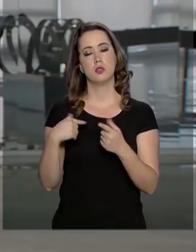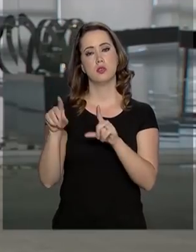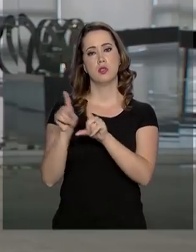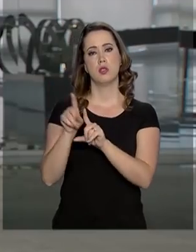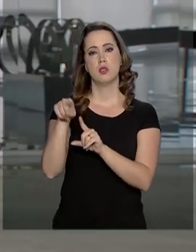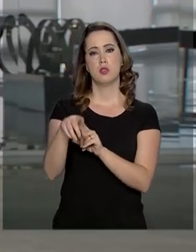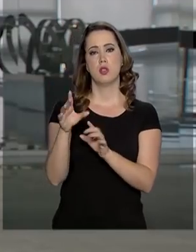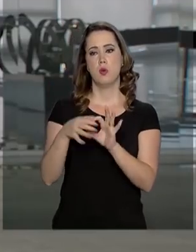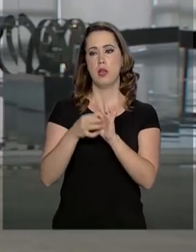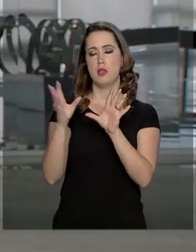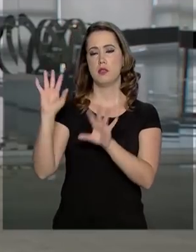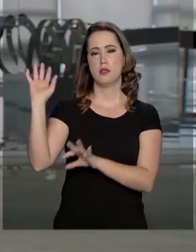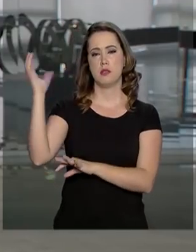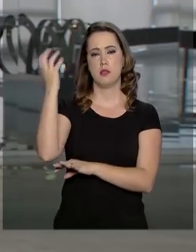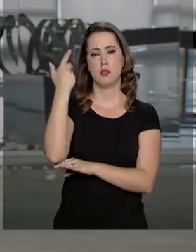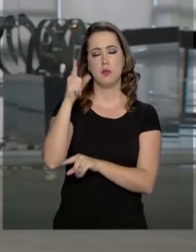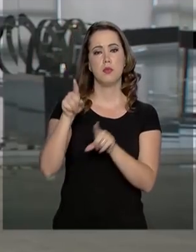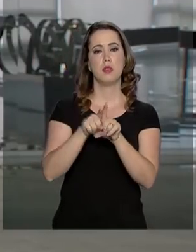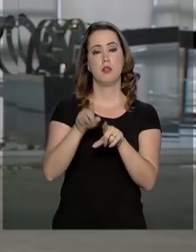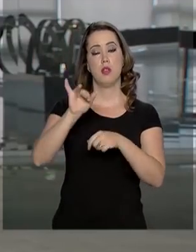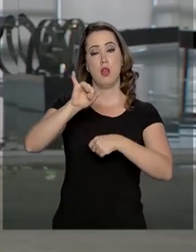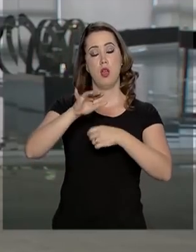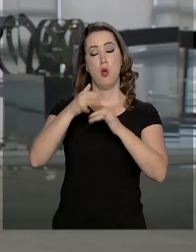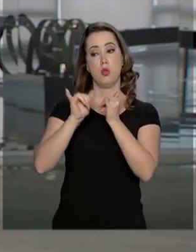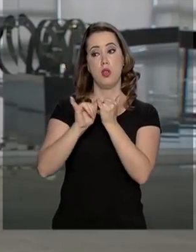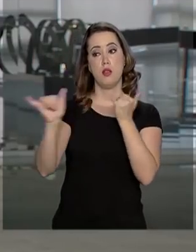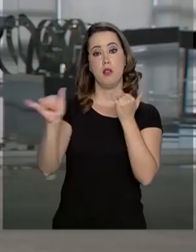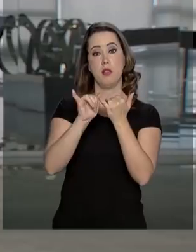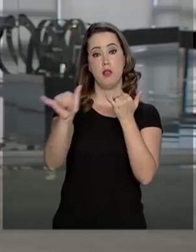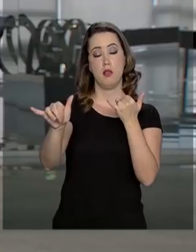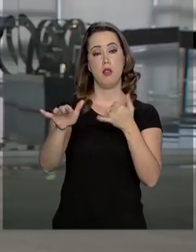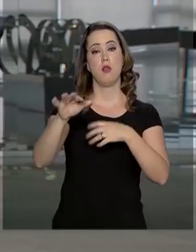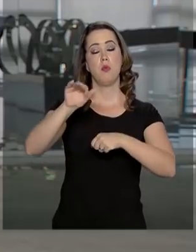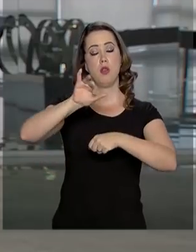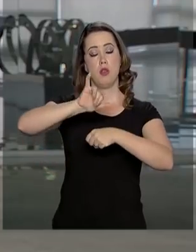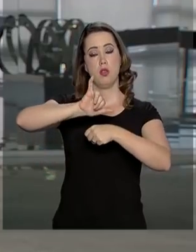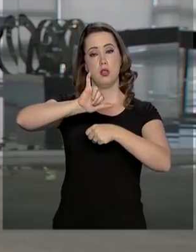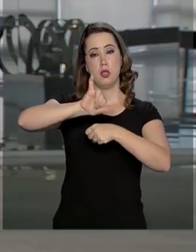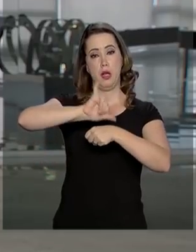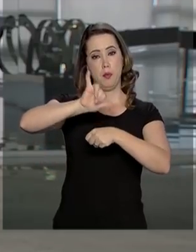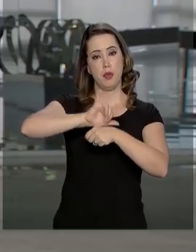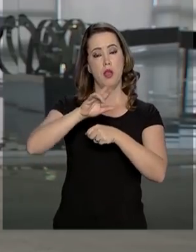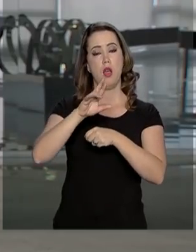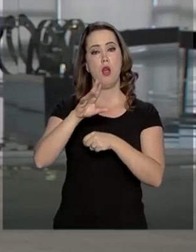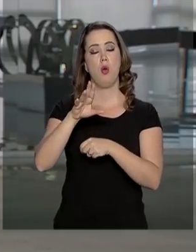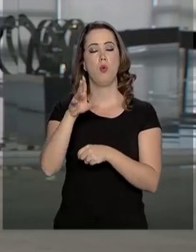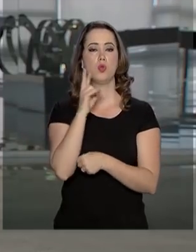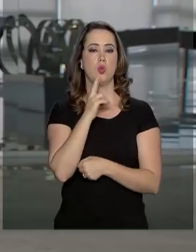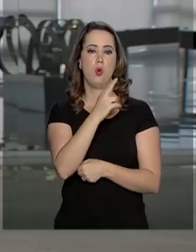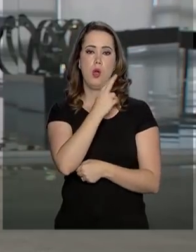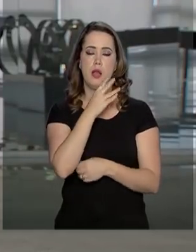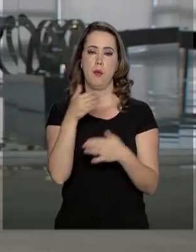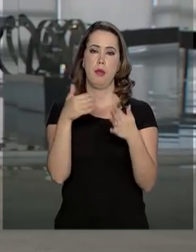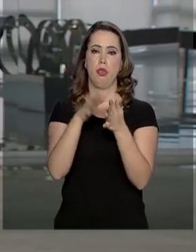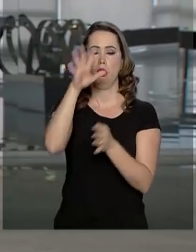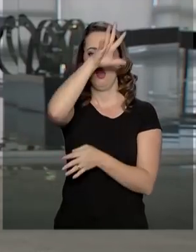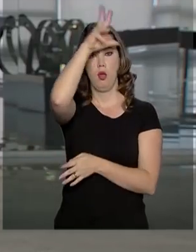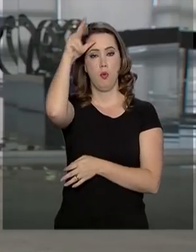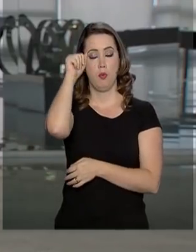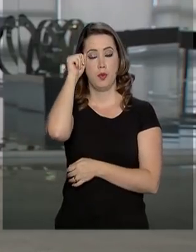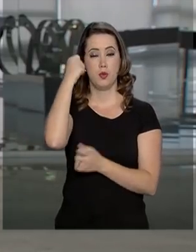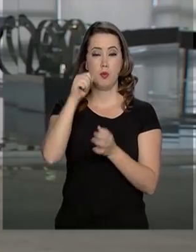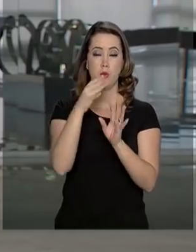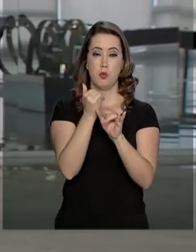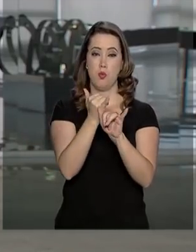transmissão entre Boa Vista, cidade de Boa Vista, e Manaus, no Amazonas, que permitiria aí a interligação de